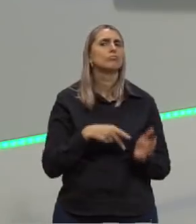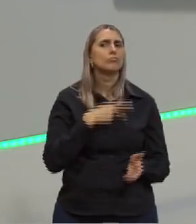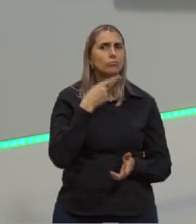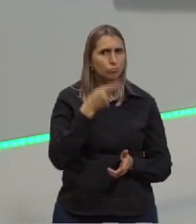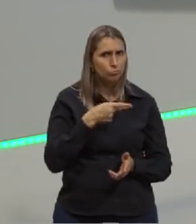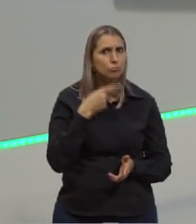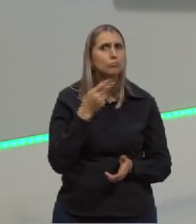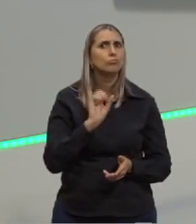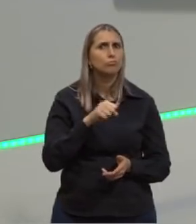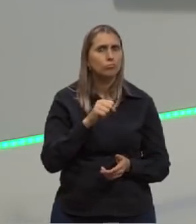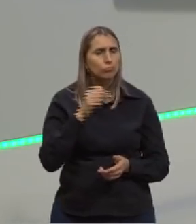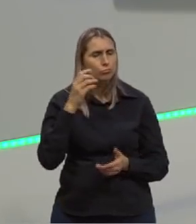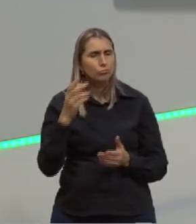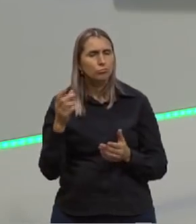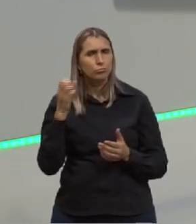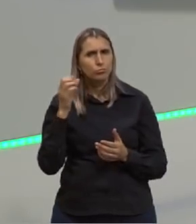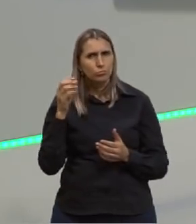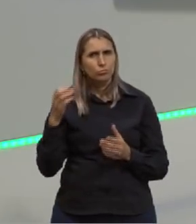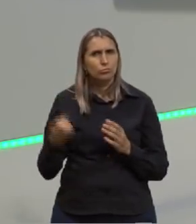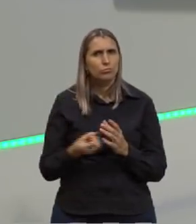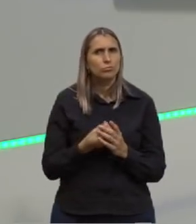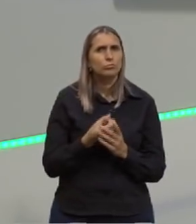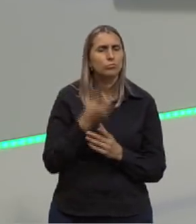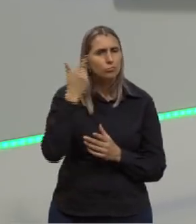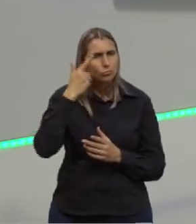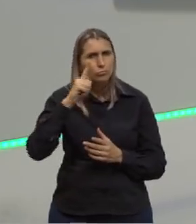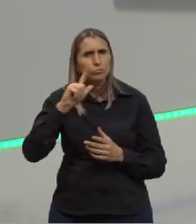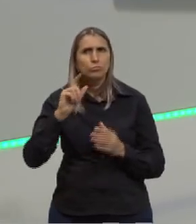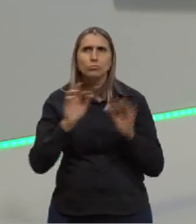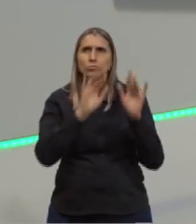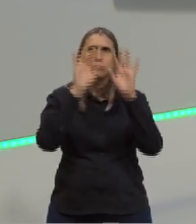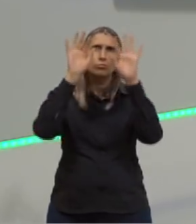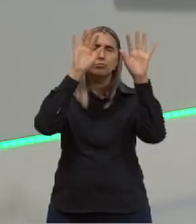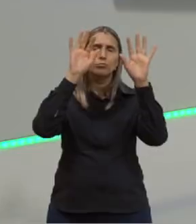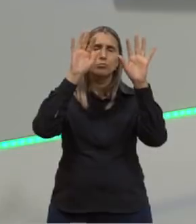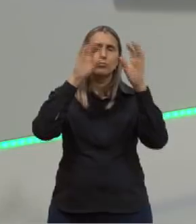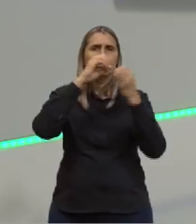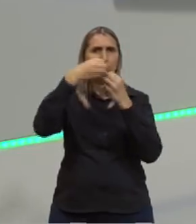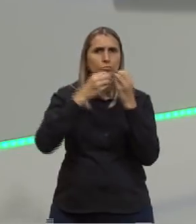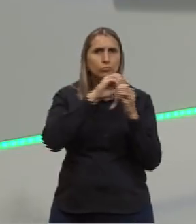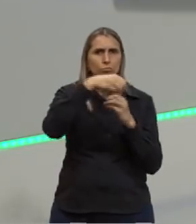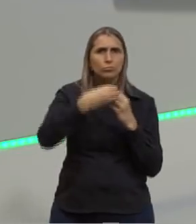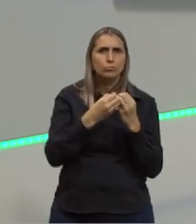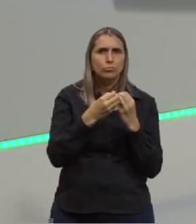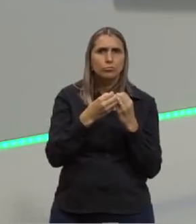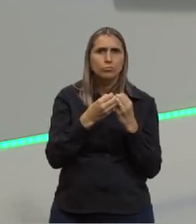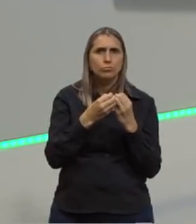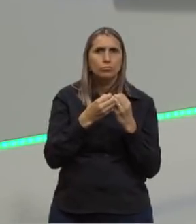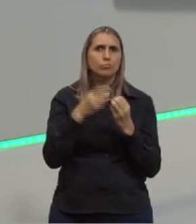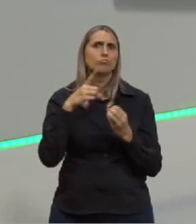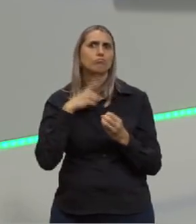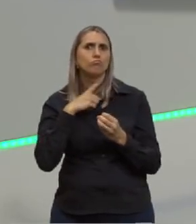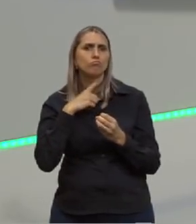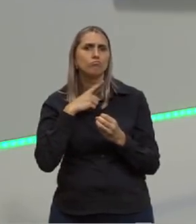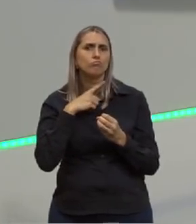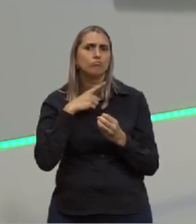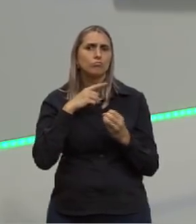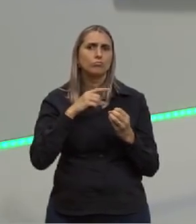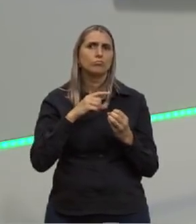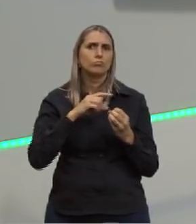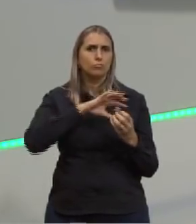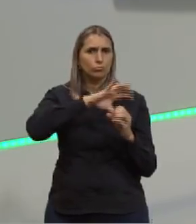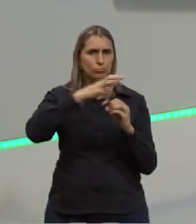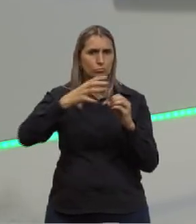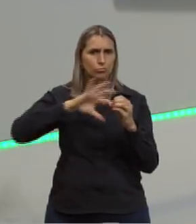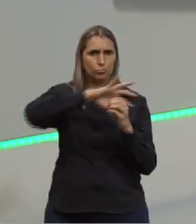conseguiram recriar essa atmosfera com alguns átomos supostamente presentes naquela atmosfera